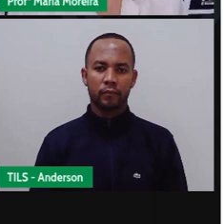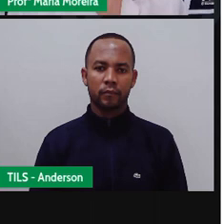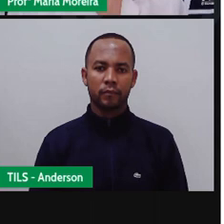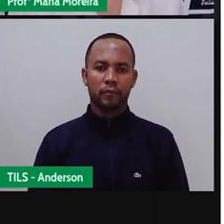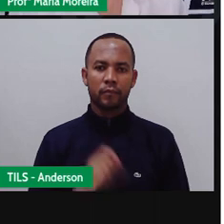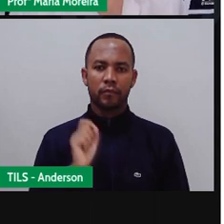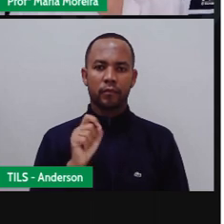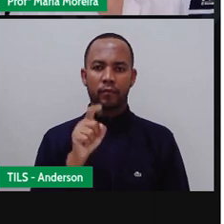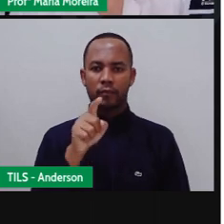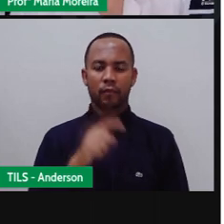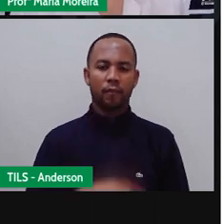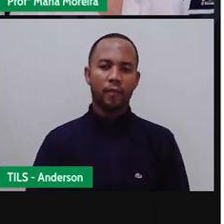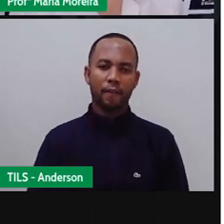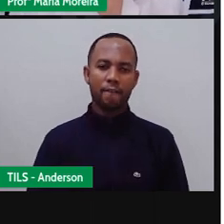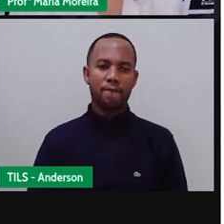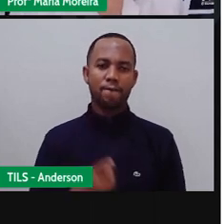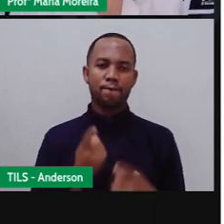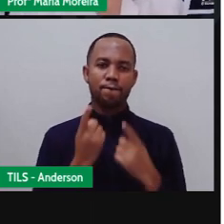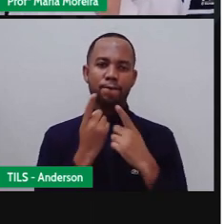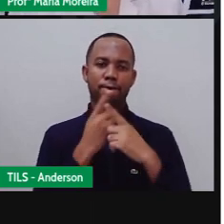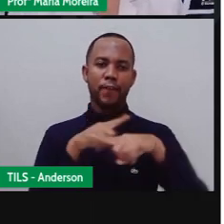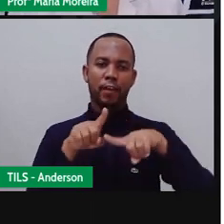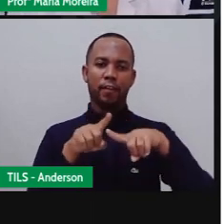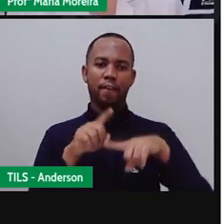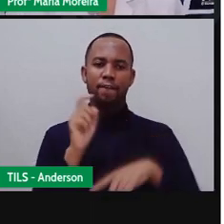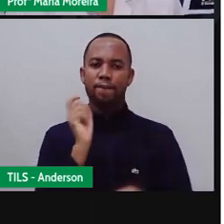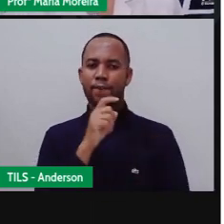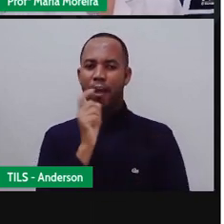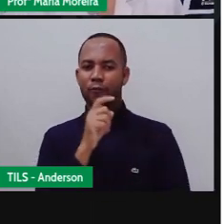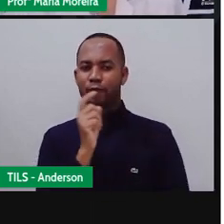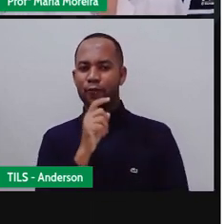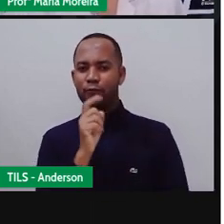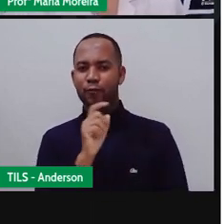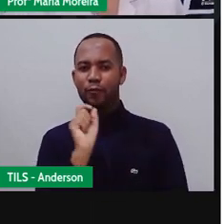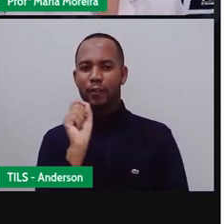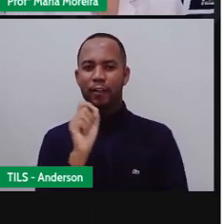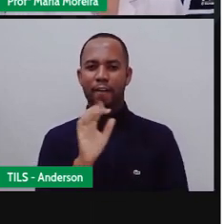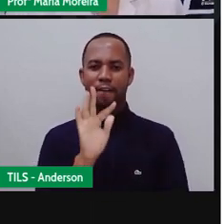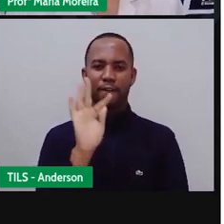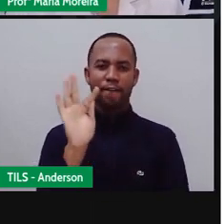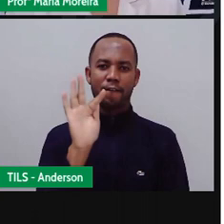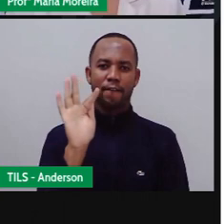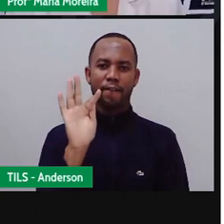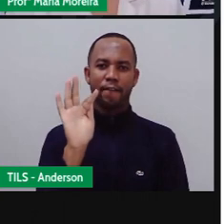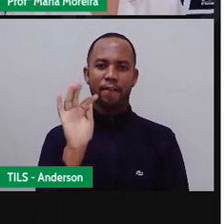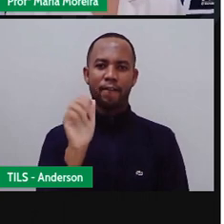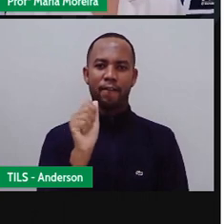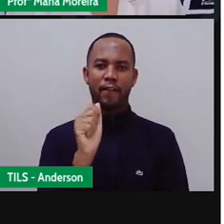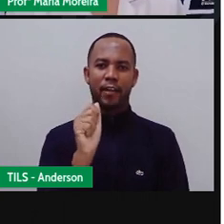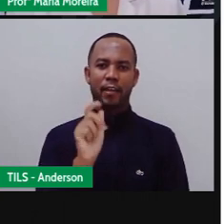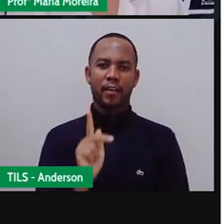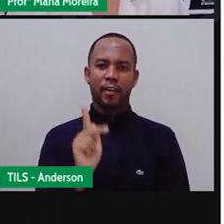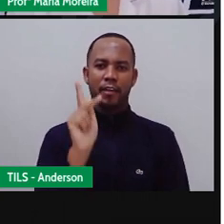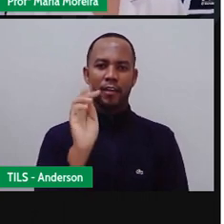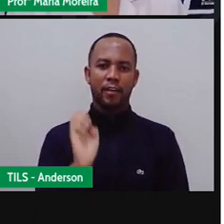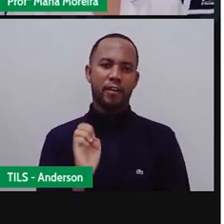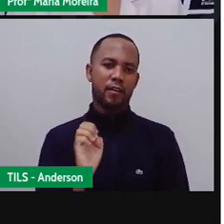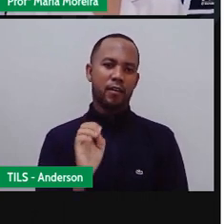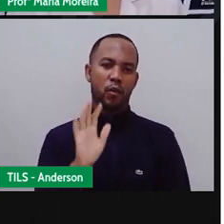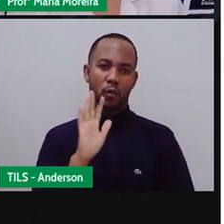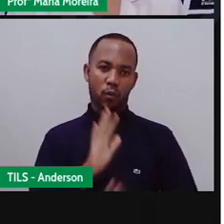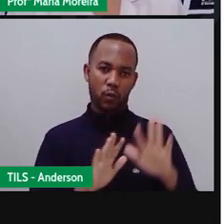Disseminação de informações falsas, né? A nossa fake news. Muito cuidado, né? Com as informações que são